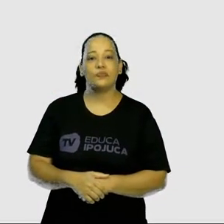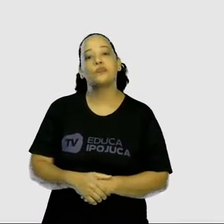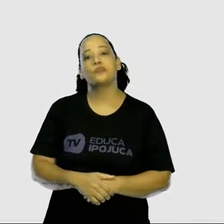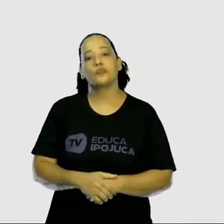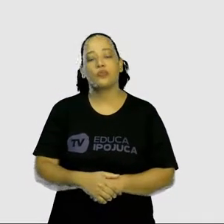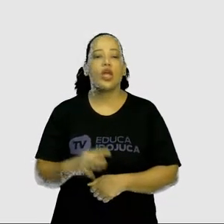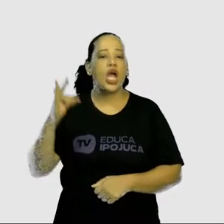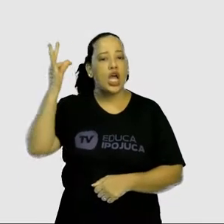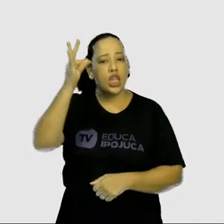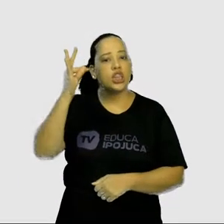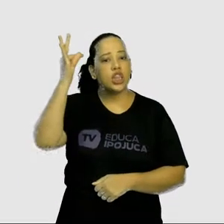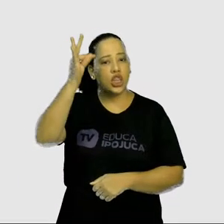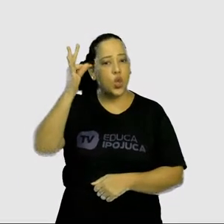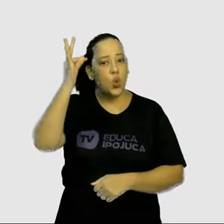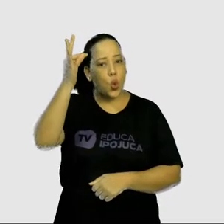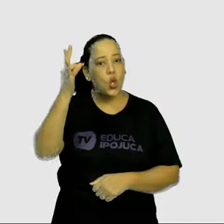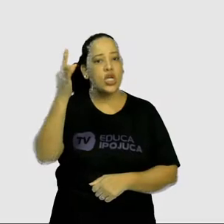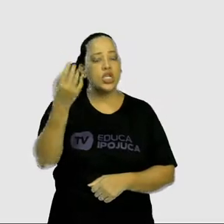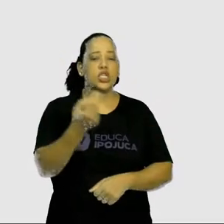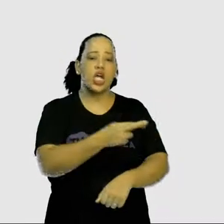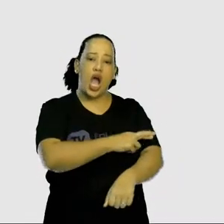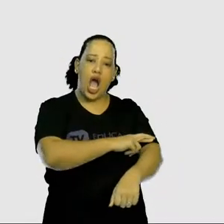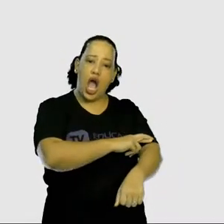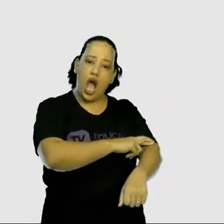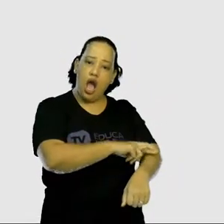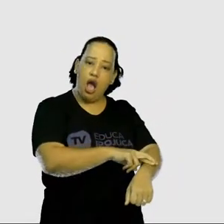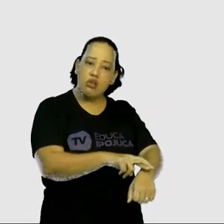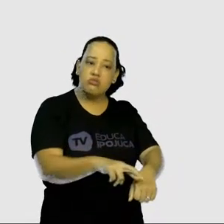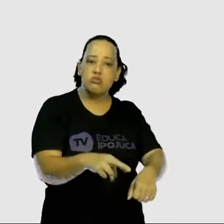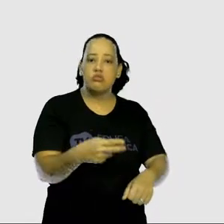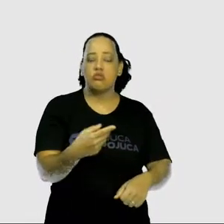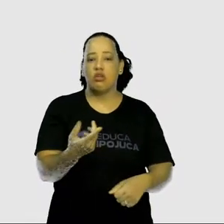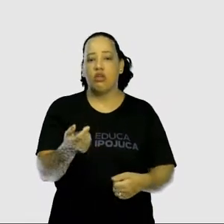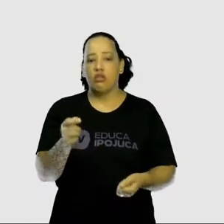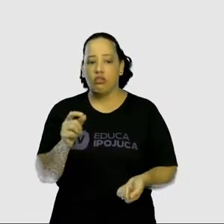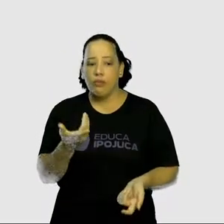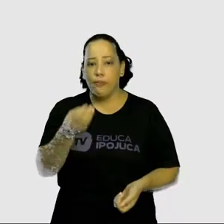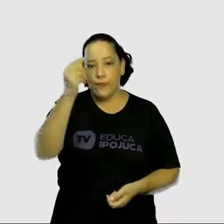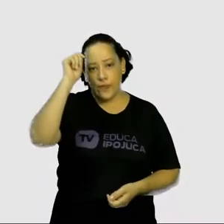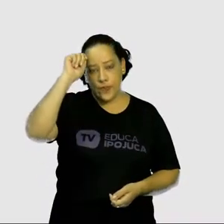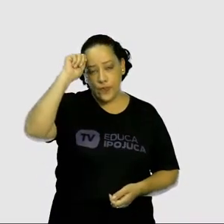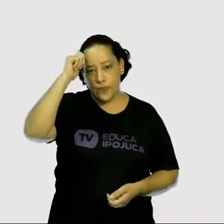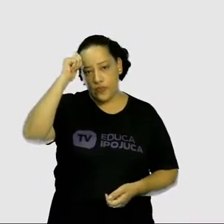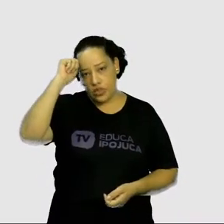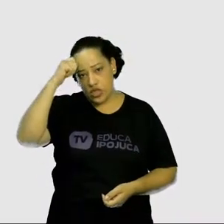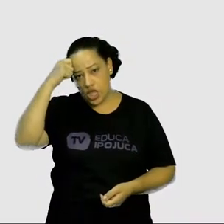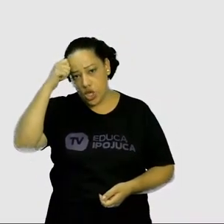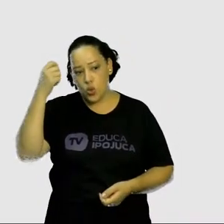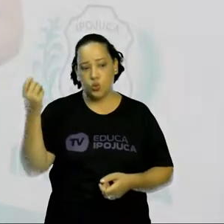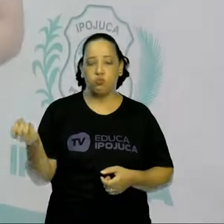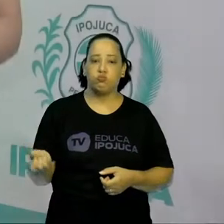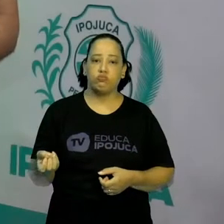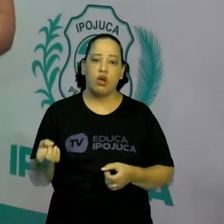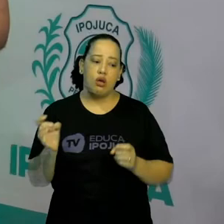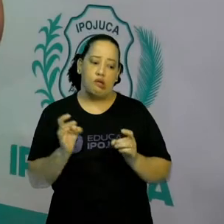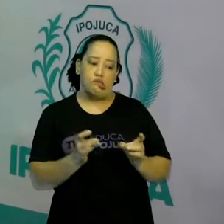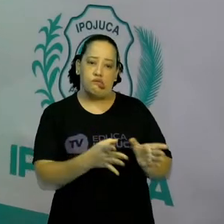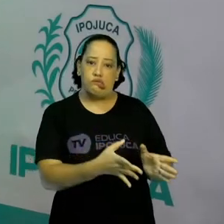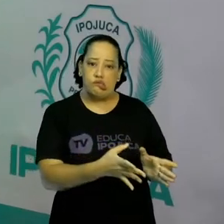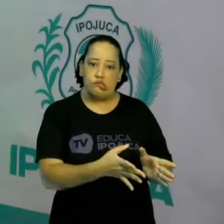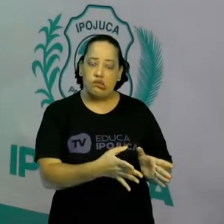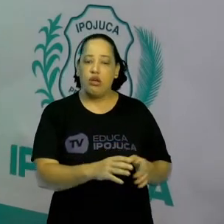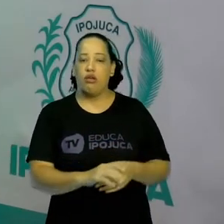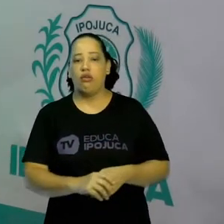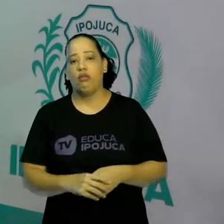Teorias raciais e exclusão do negro, né? Um dos grandes problemas que vão afetar a população